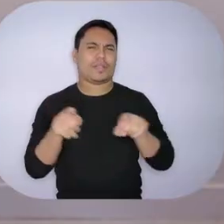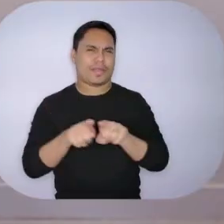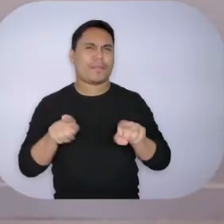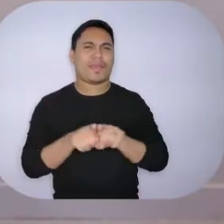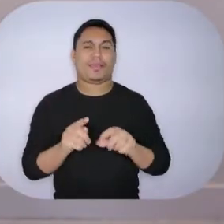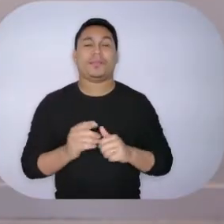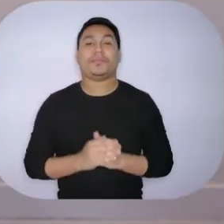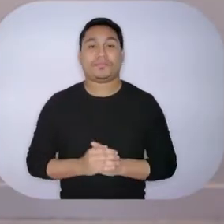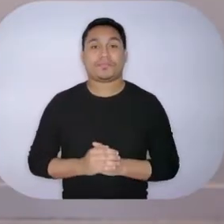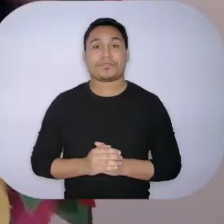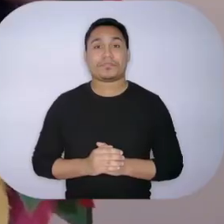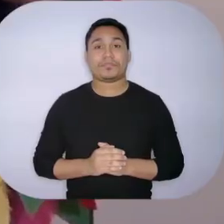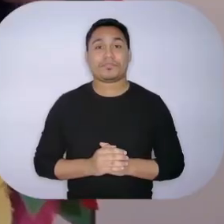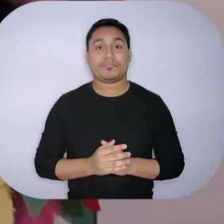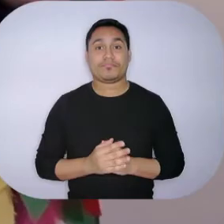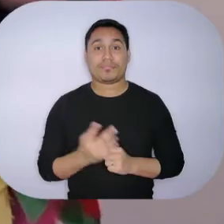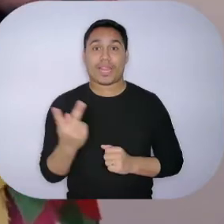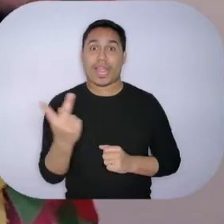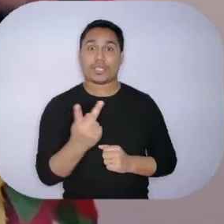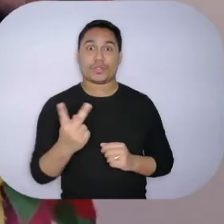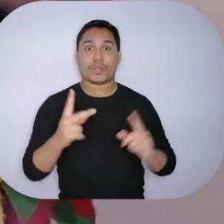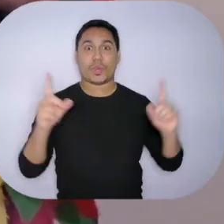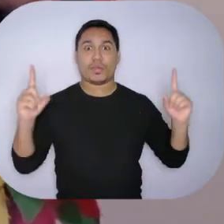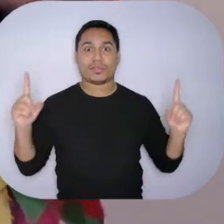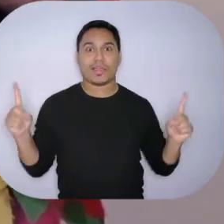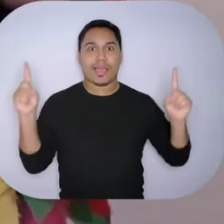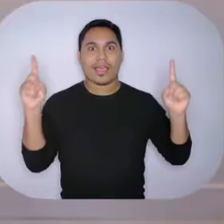As duas se encontraram.